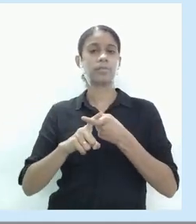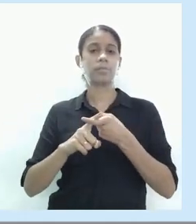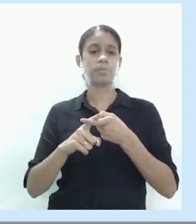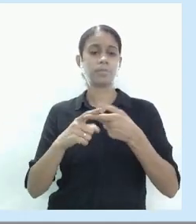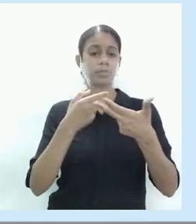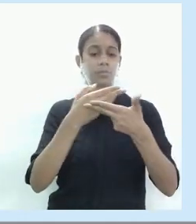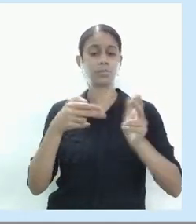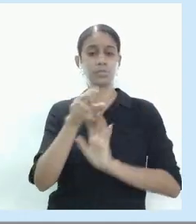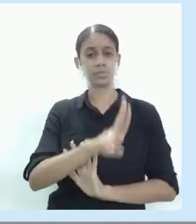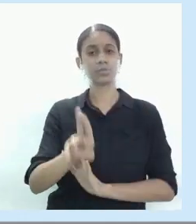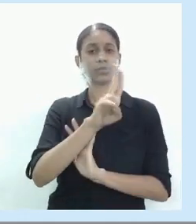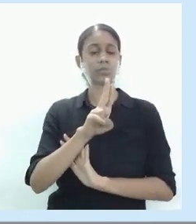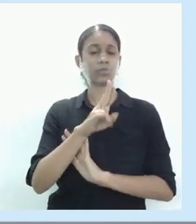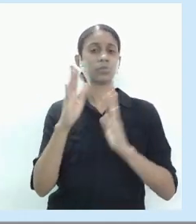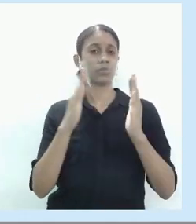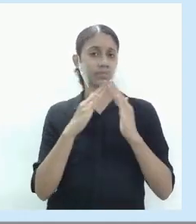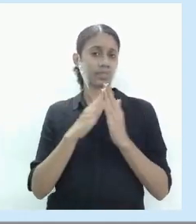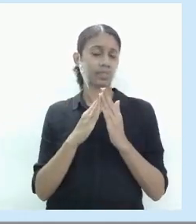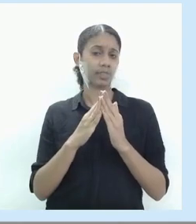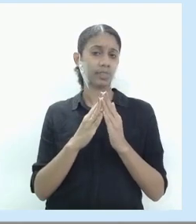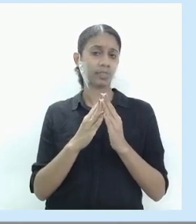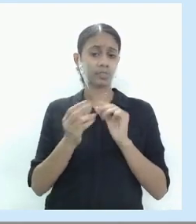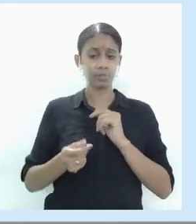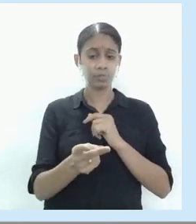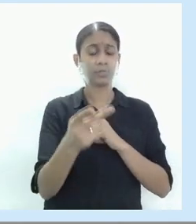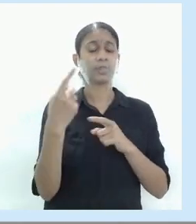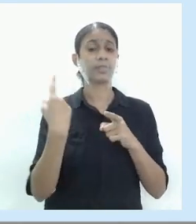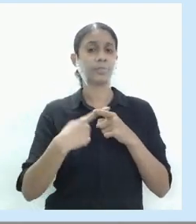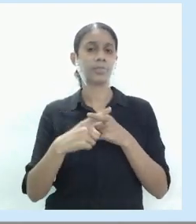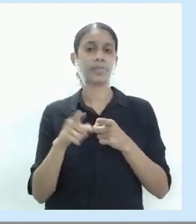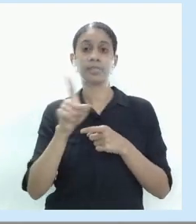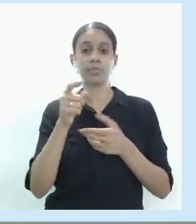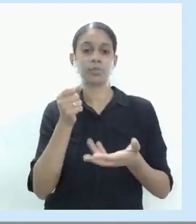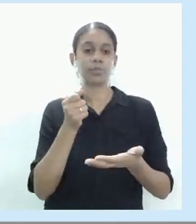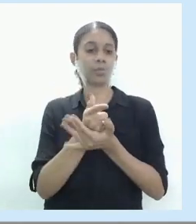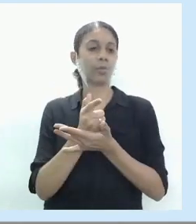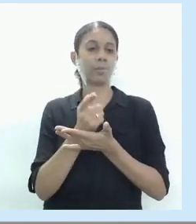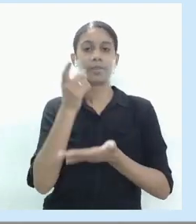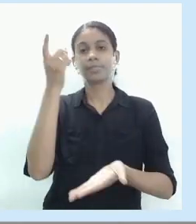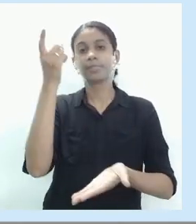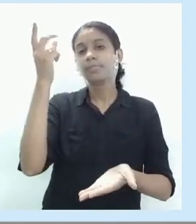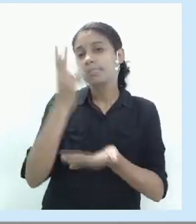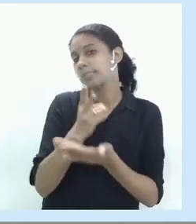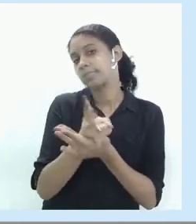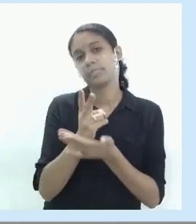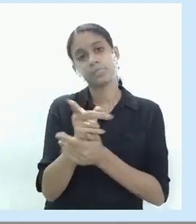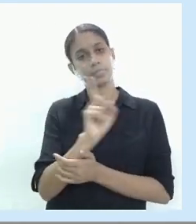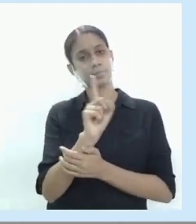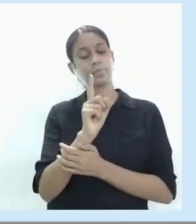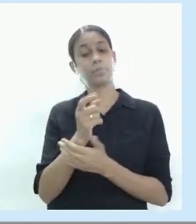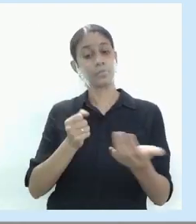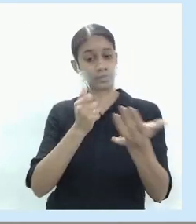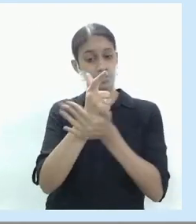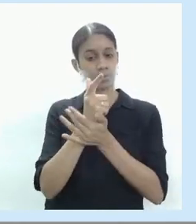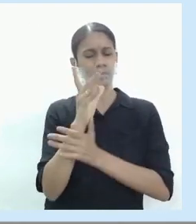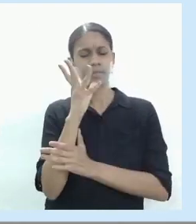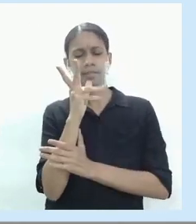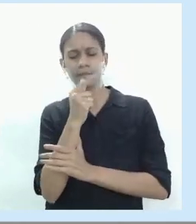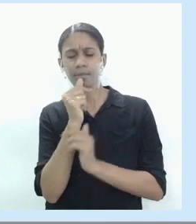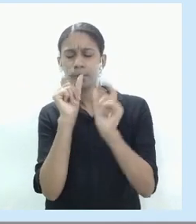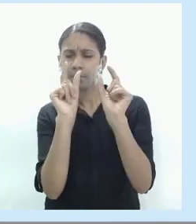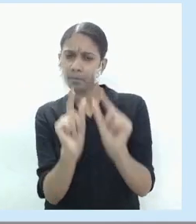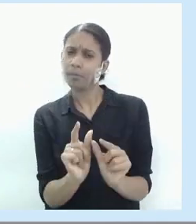eletrodomésticos, duráveis por quê? Porque você não vai comprar toda hora, né? Você vai comprar isso e demorar um tempo para comprar.